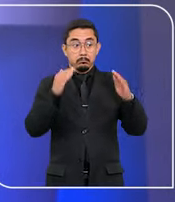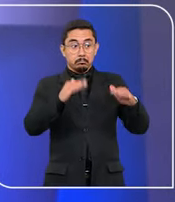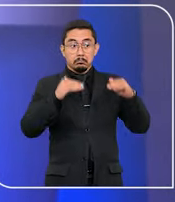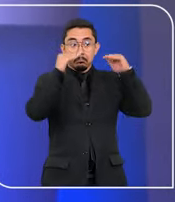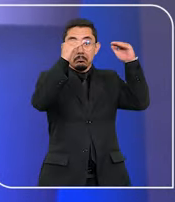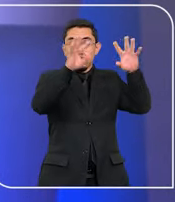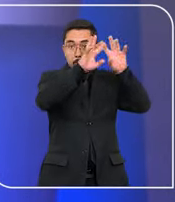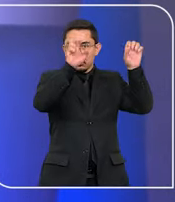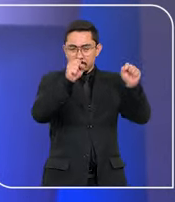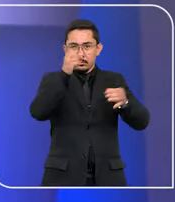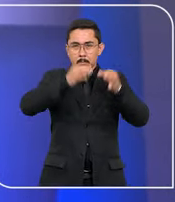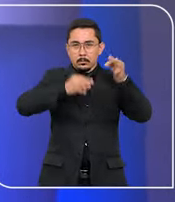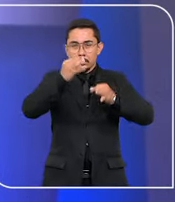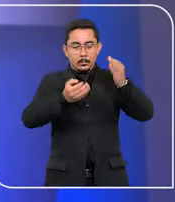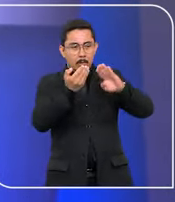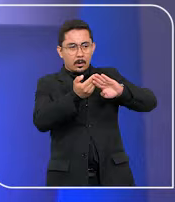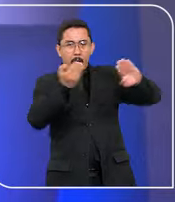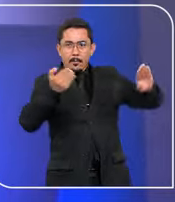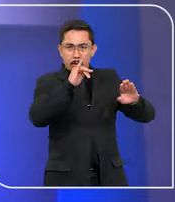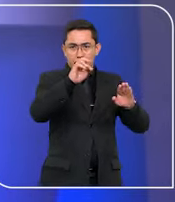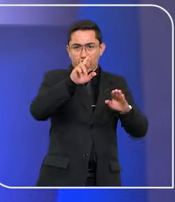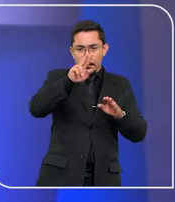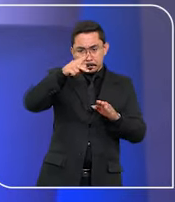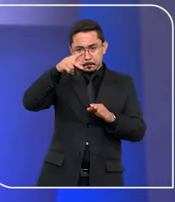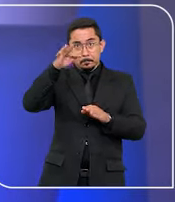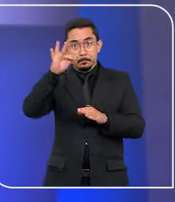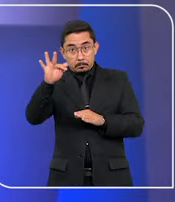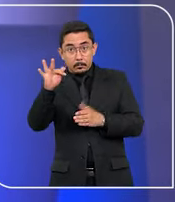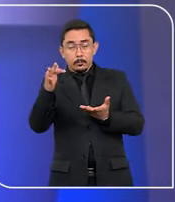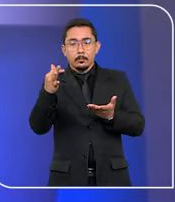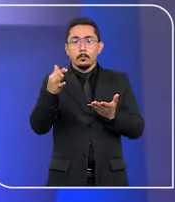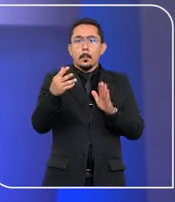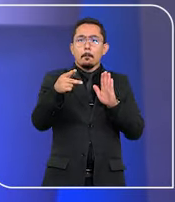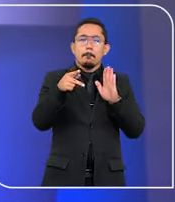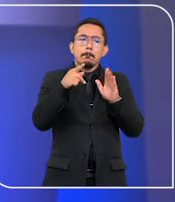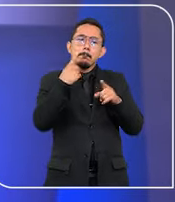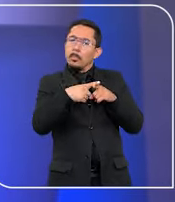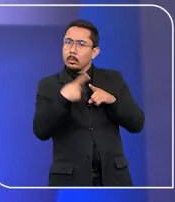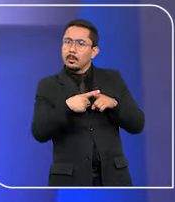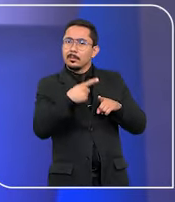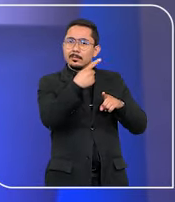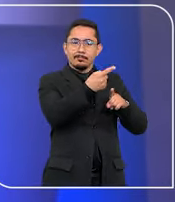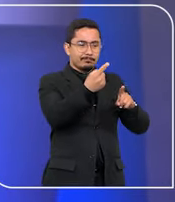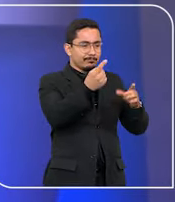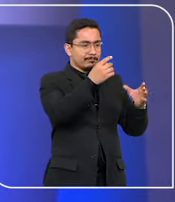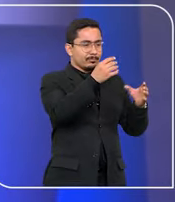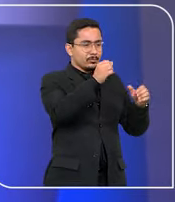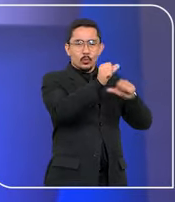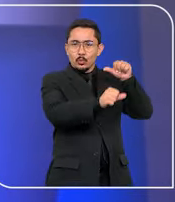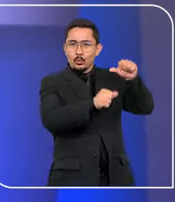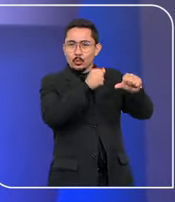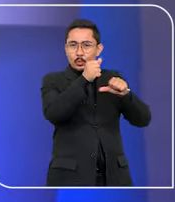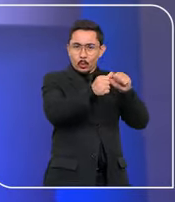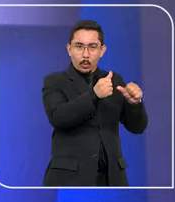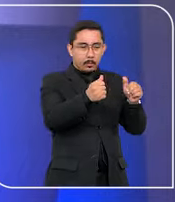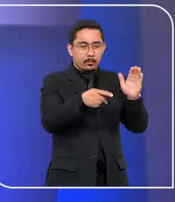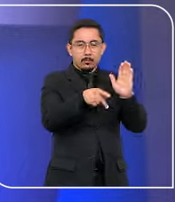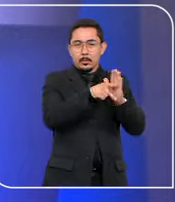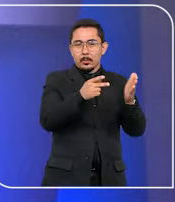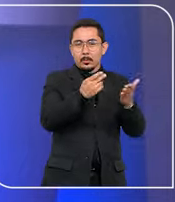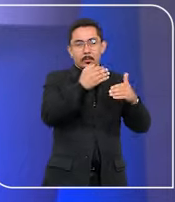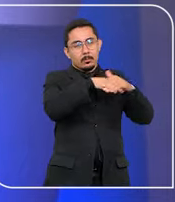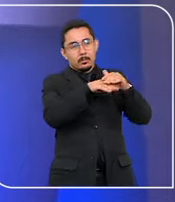Superior Tribunal de Justiça afastou o imposto de renda na fonte sobre simples transferência de cotas de fundo de